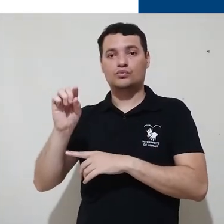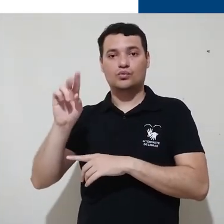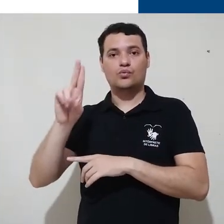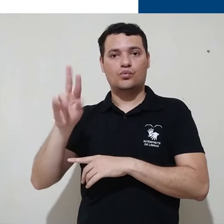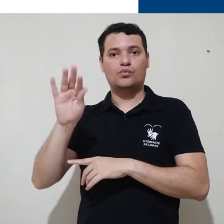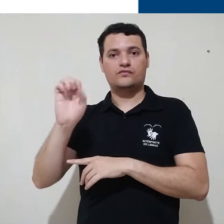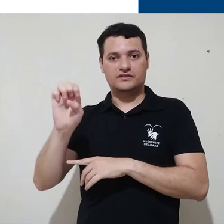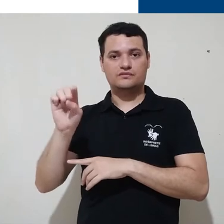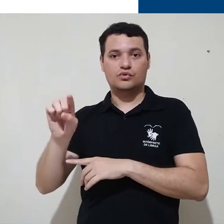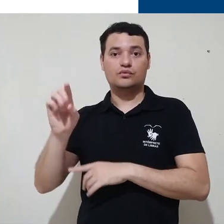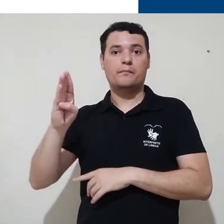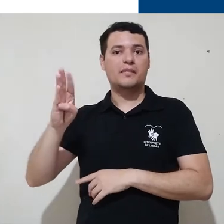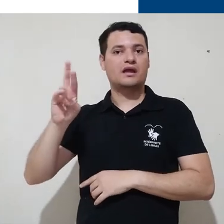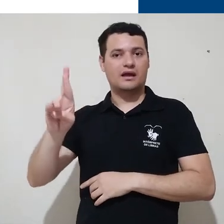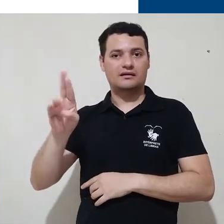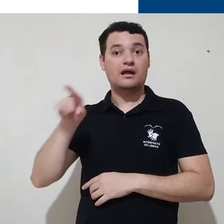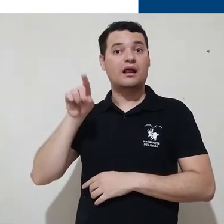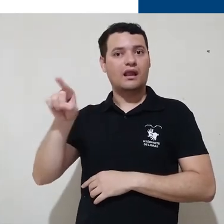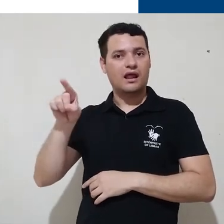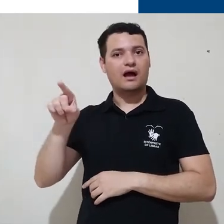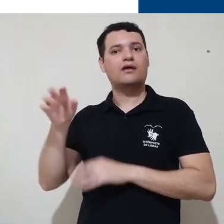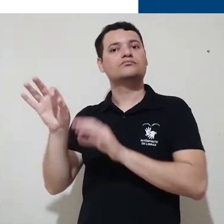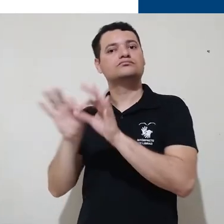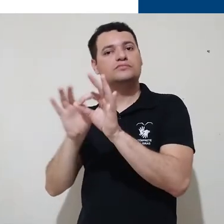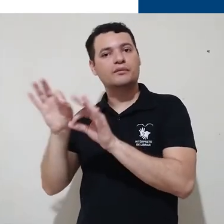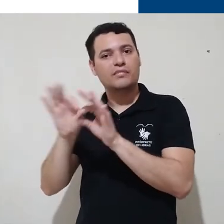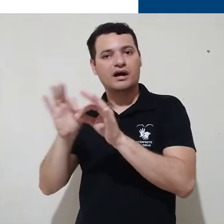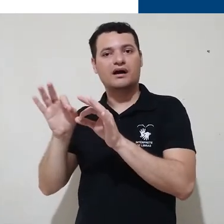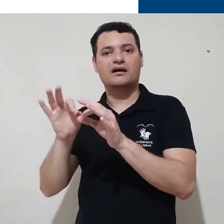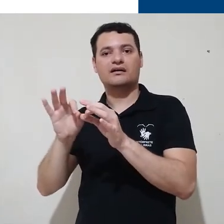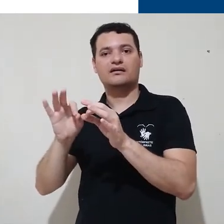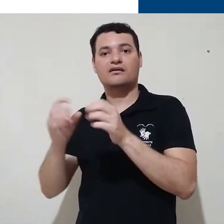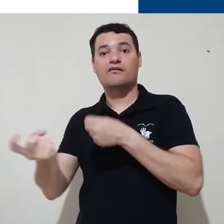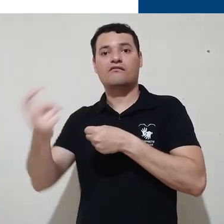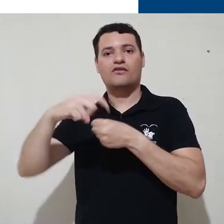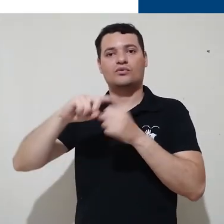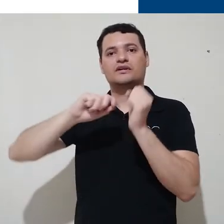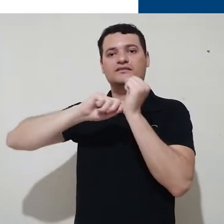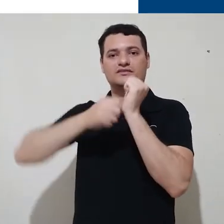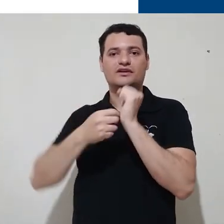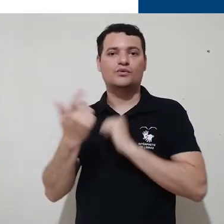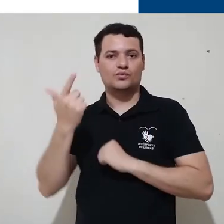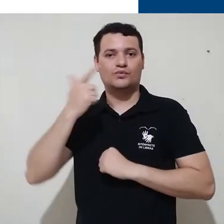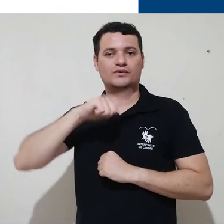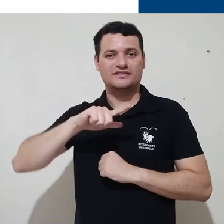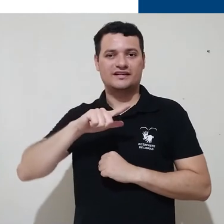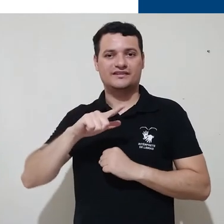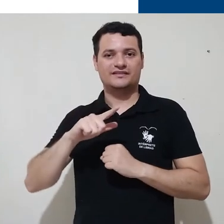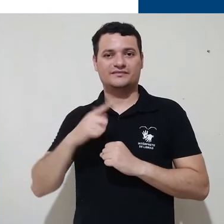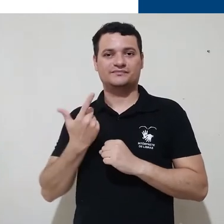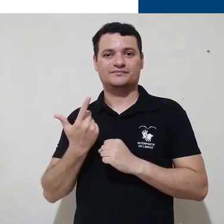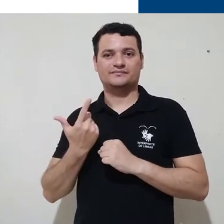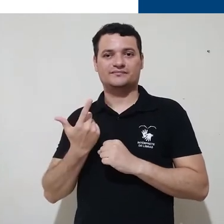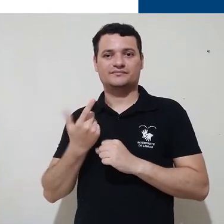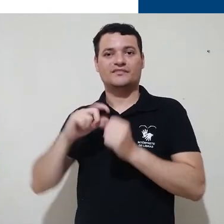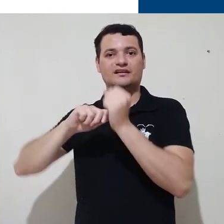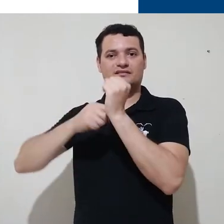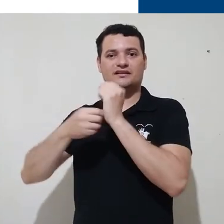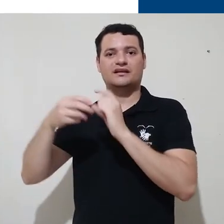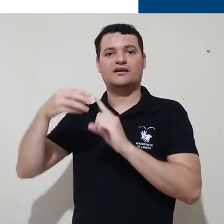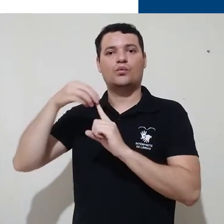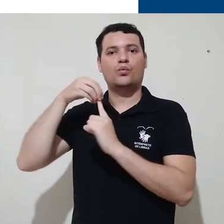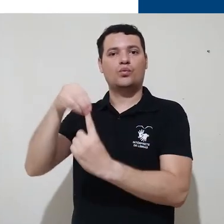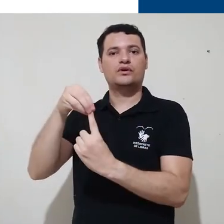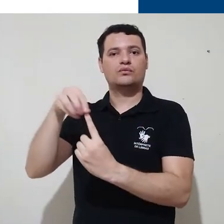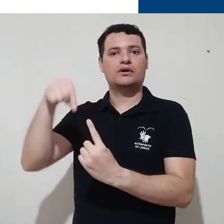.br. E lá você pode fazer o procedimento de recuperação de sua senha do usuário único da UFIS.